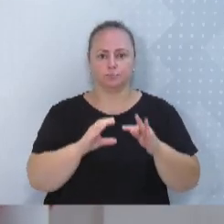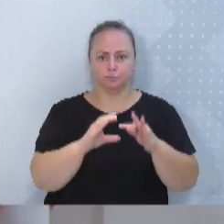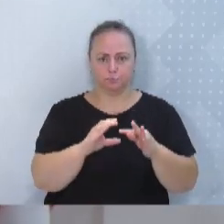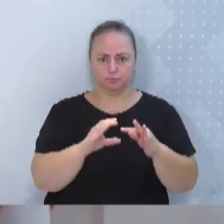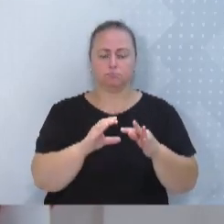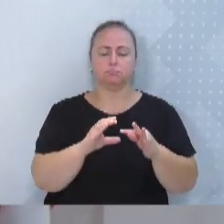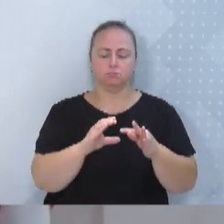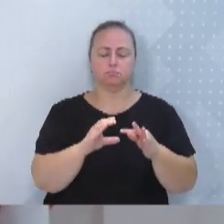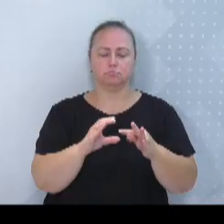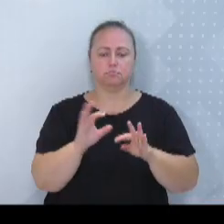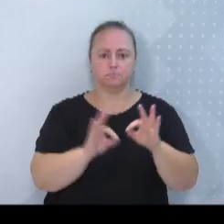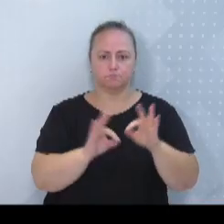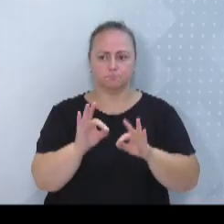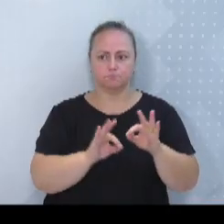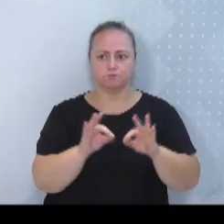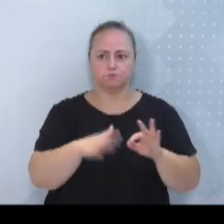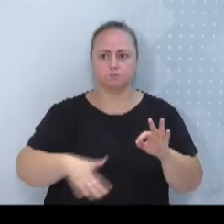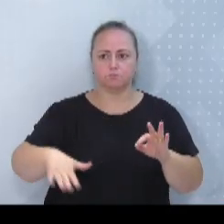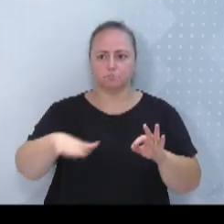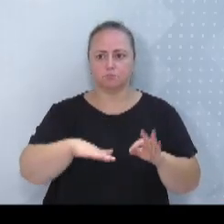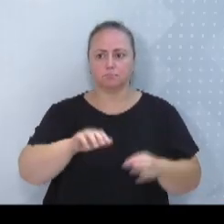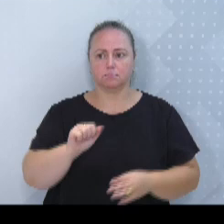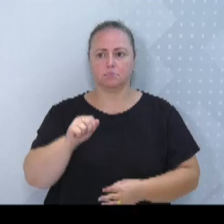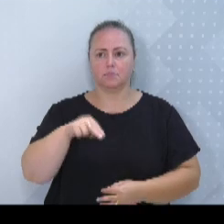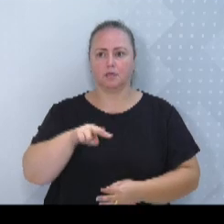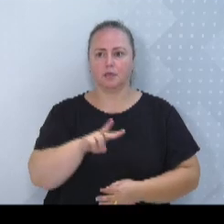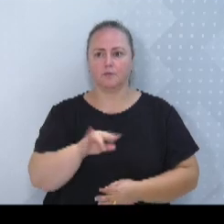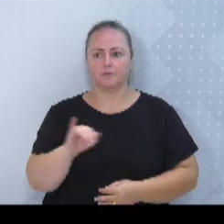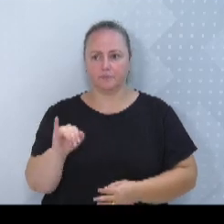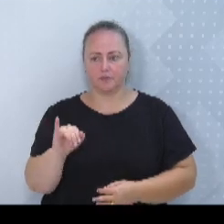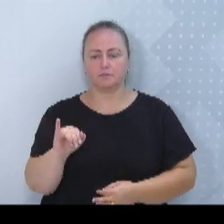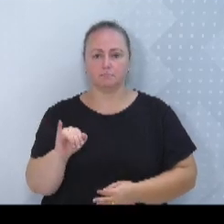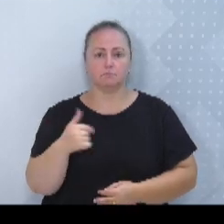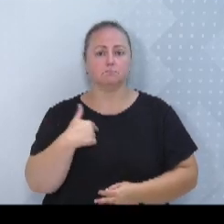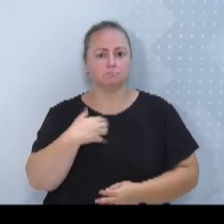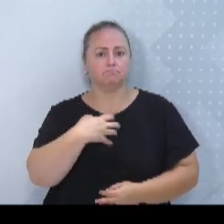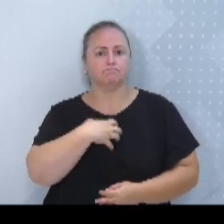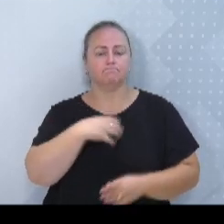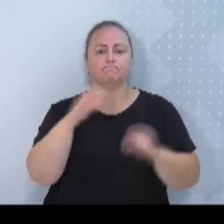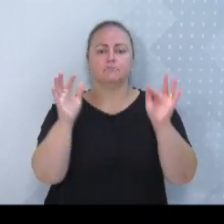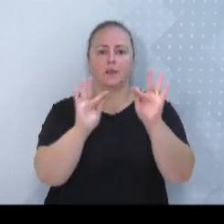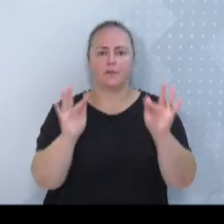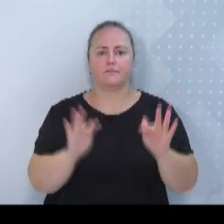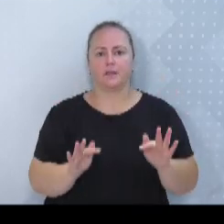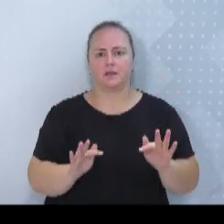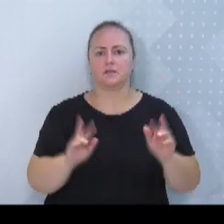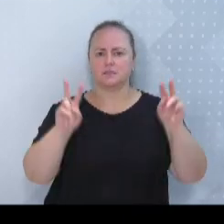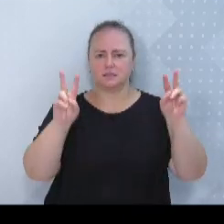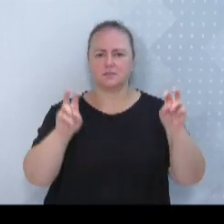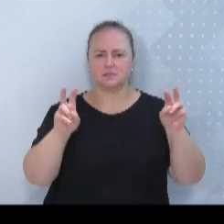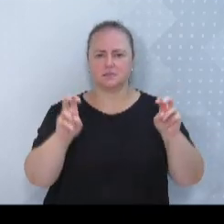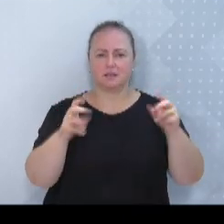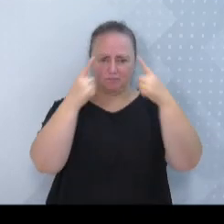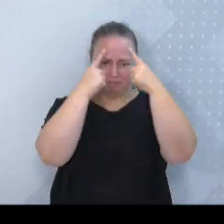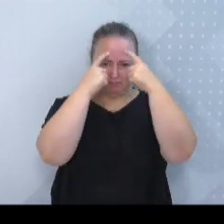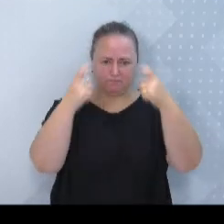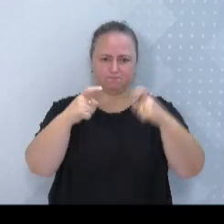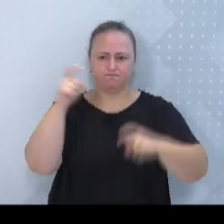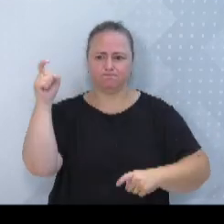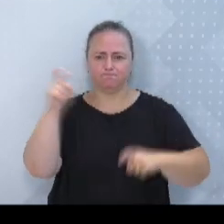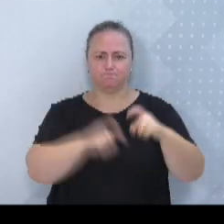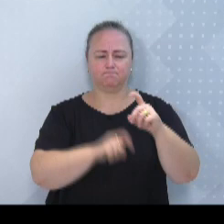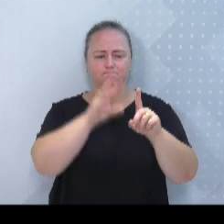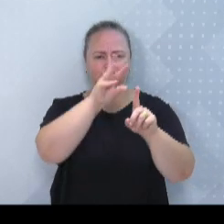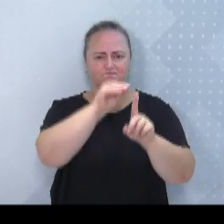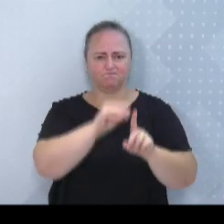e da Regional da ANVI, e fiquei muito feliz porque eu fiz a palestra sobre abuso e violência sexual contra